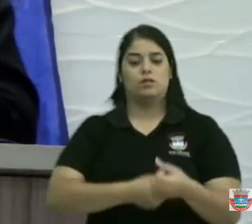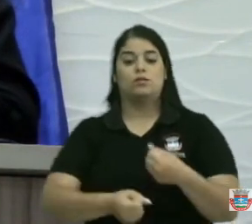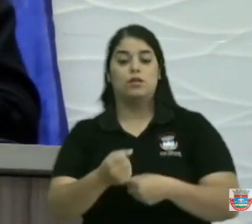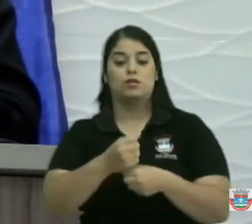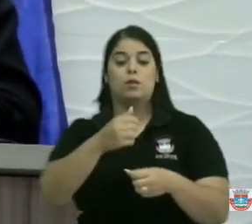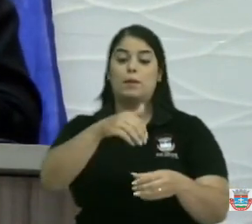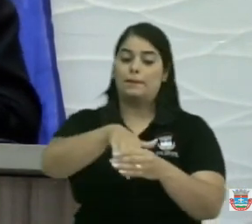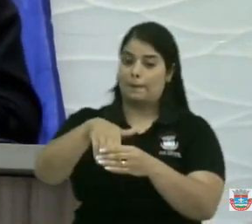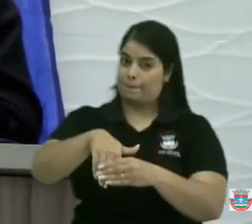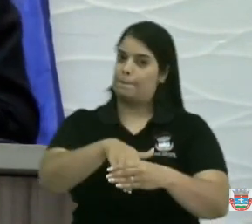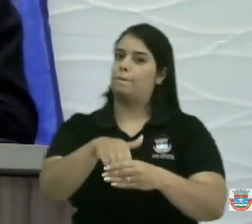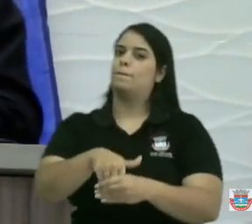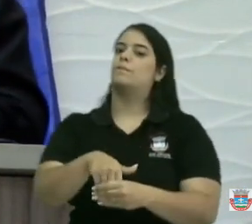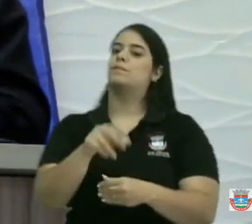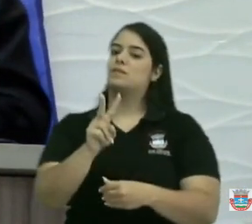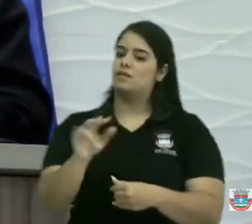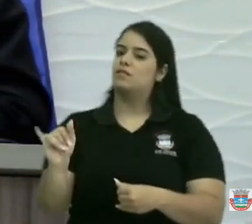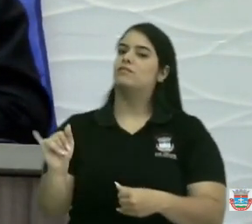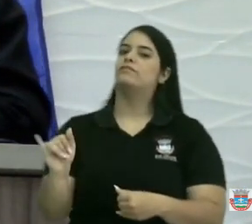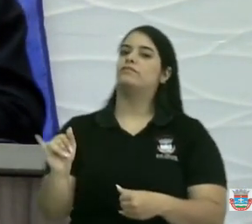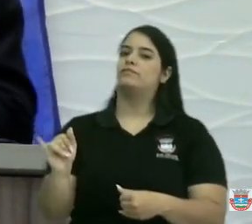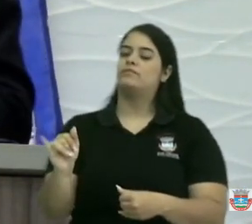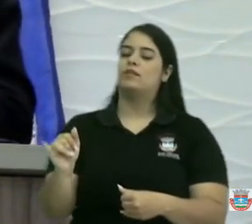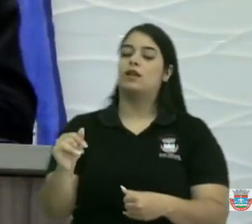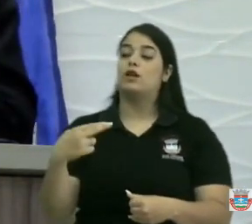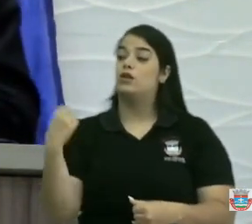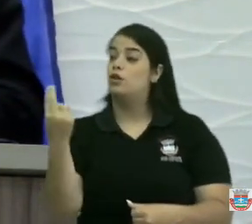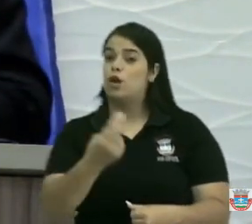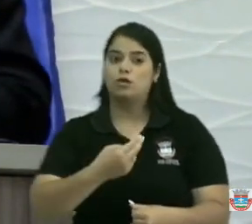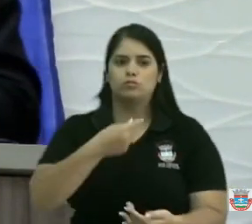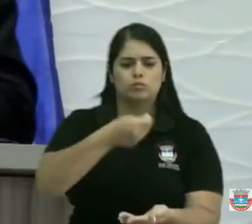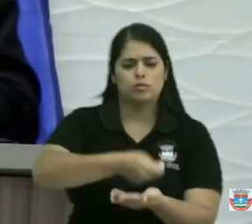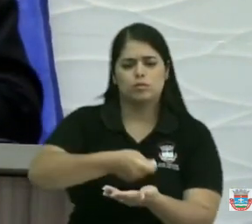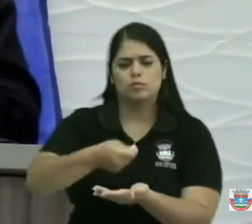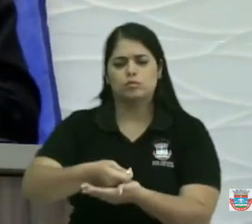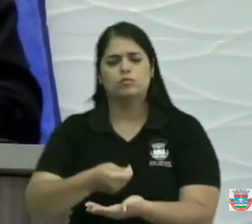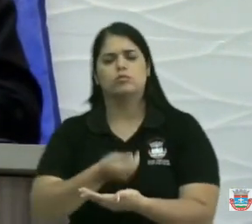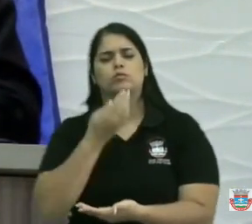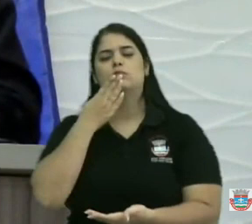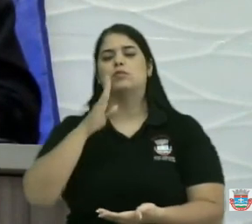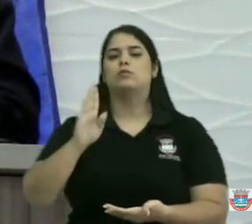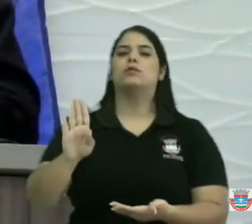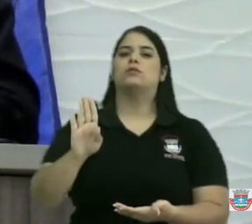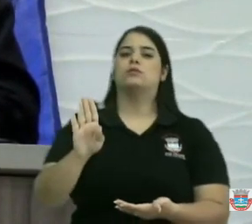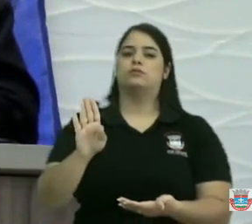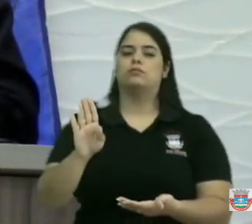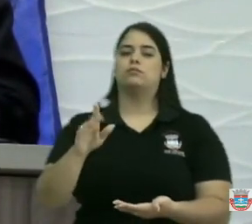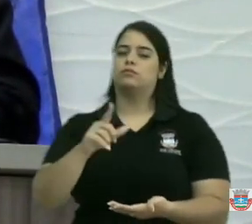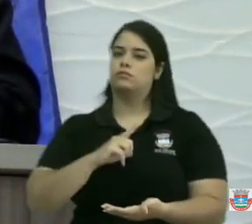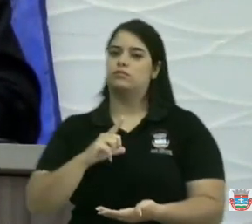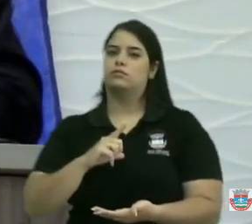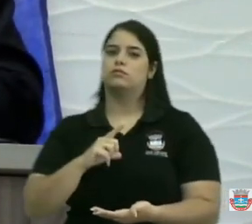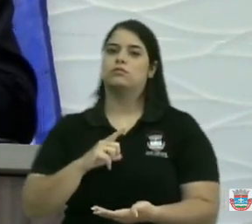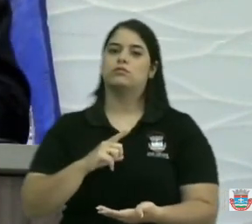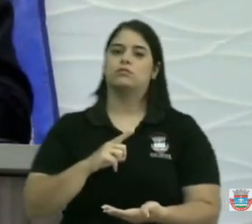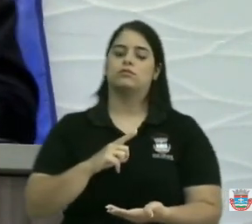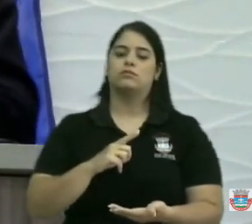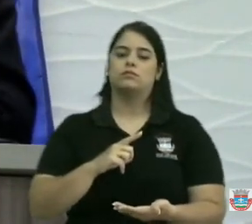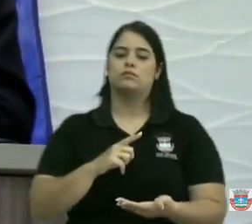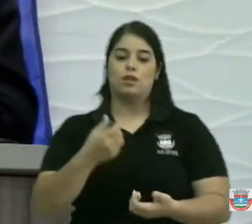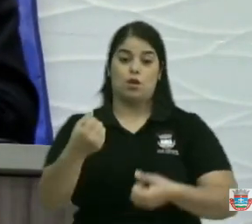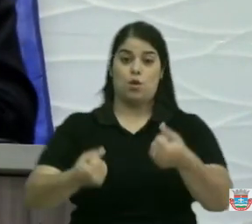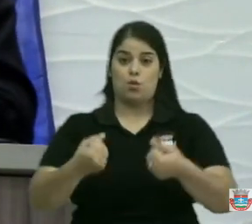vai estar aqui cobrando né porque são promessas o carro a UBS